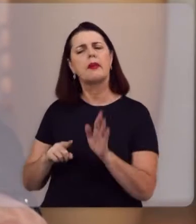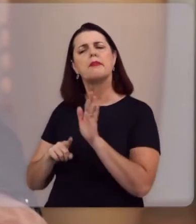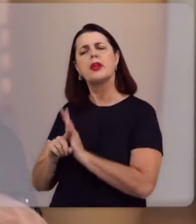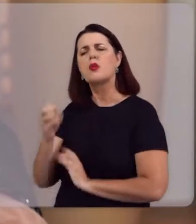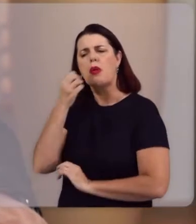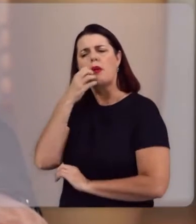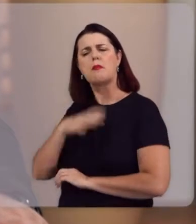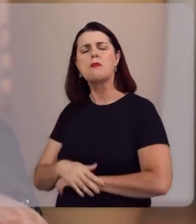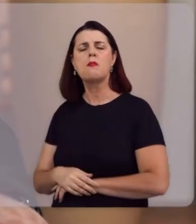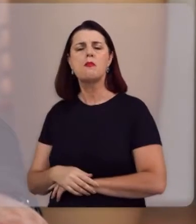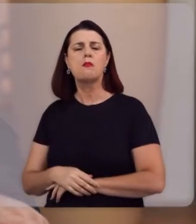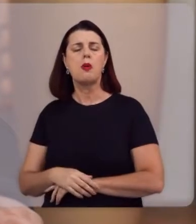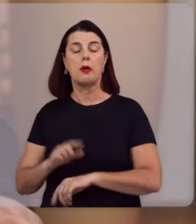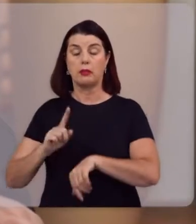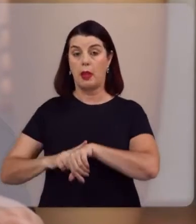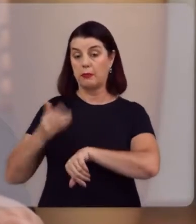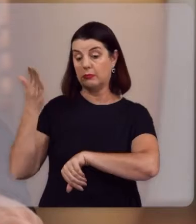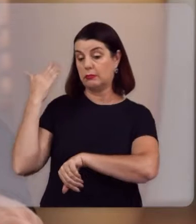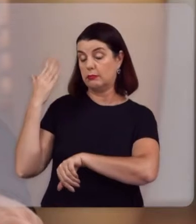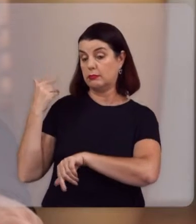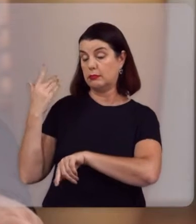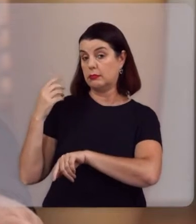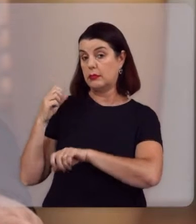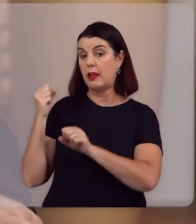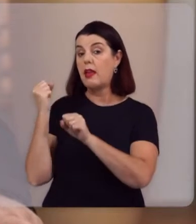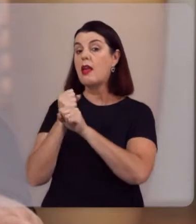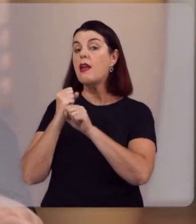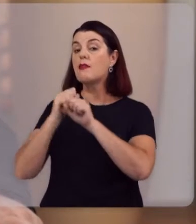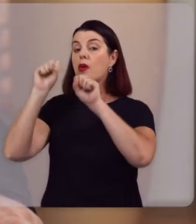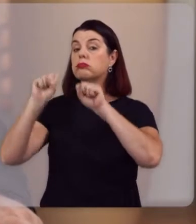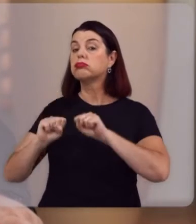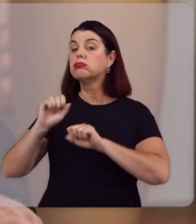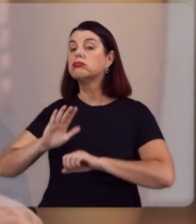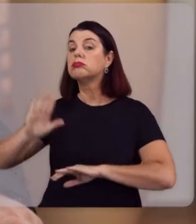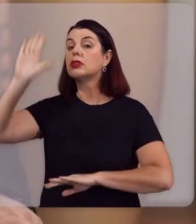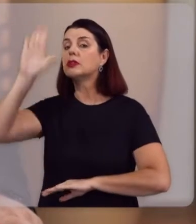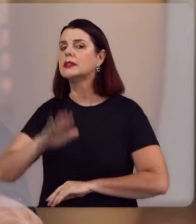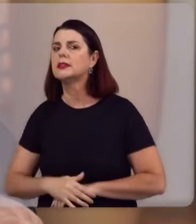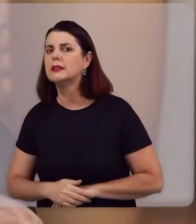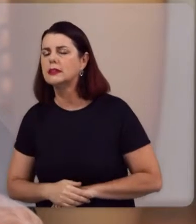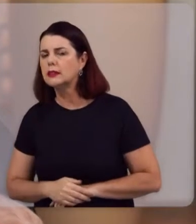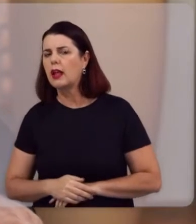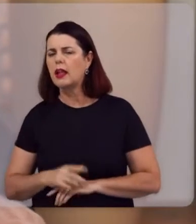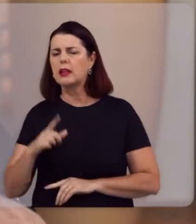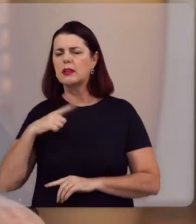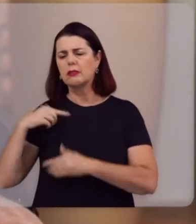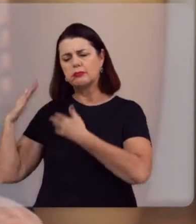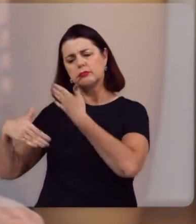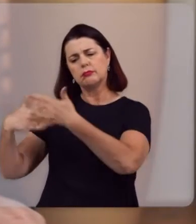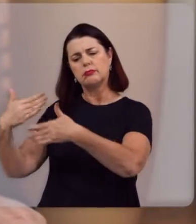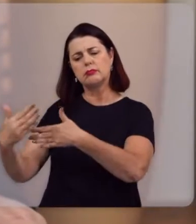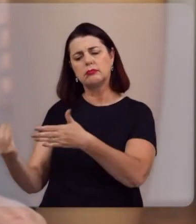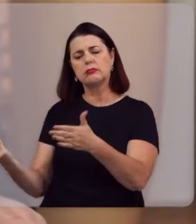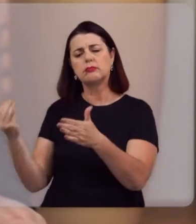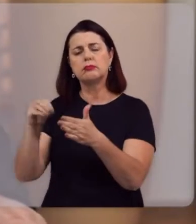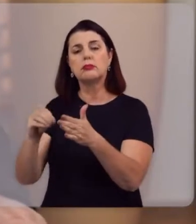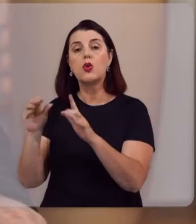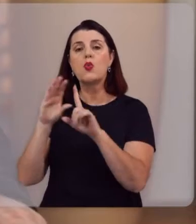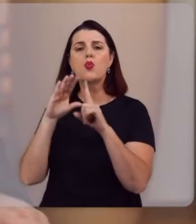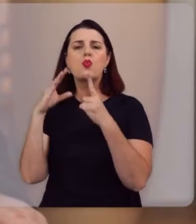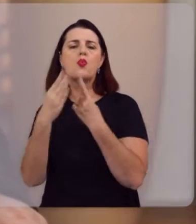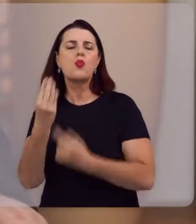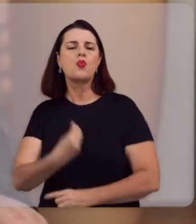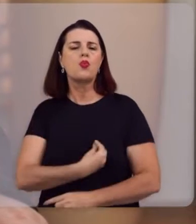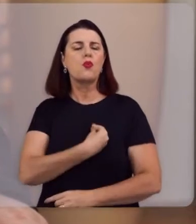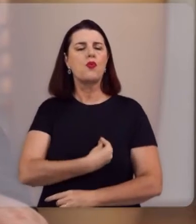Naqueles dias da reforma protestante, havia um grande problema na igreja. No decorrer da história, a igreja foi incrementando no seu culto, na